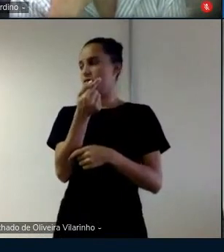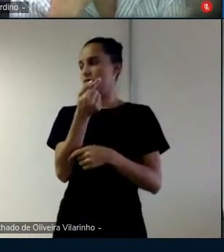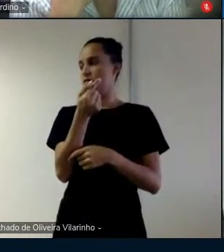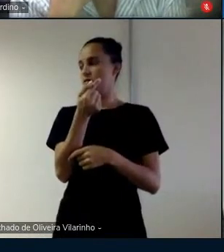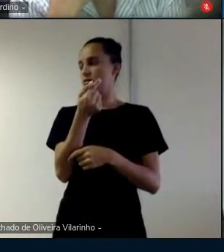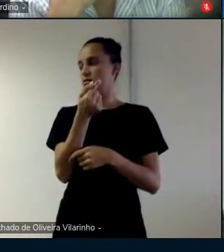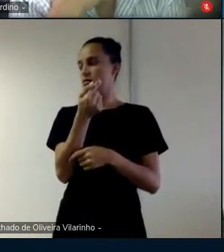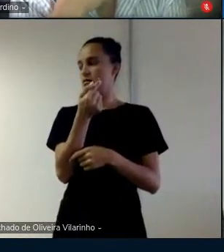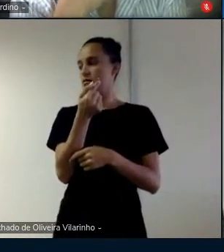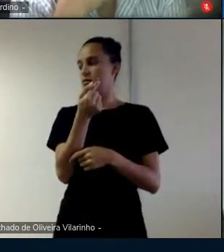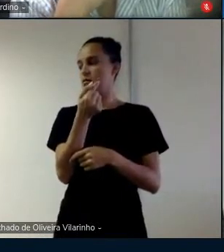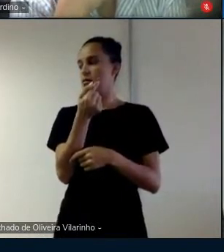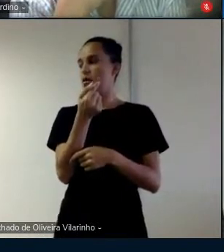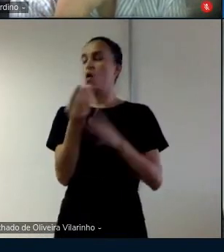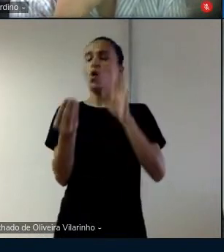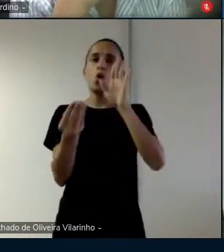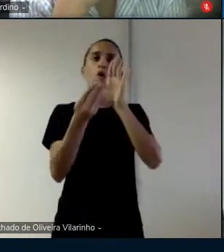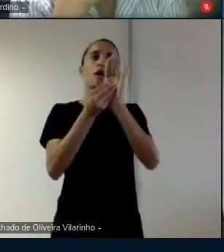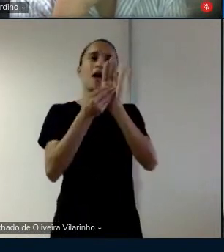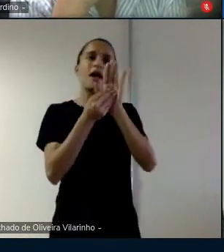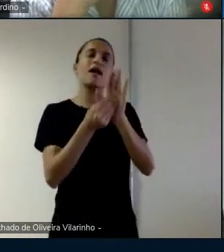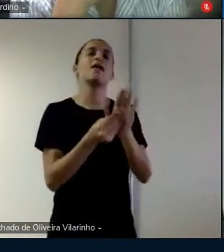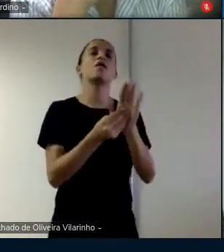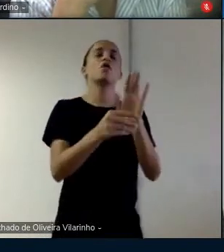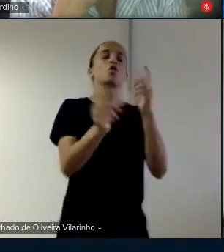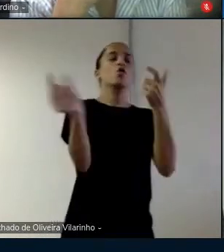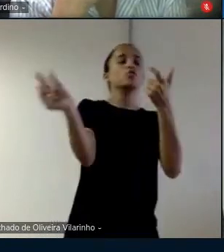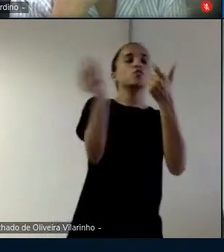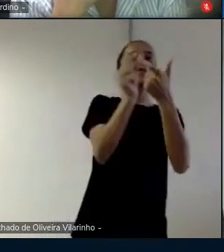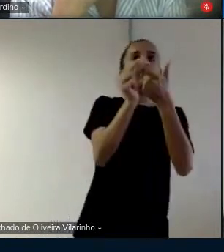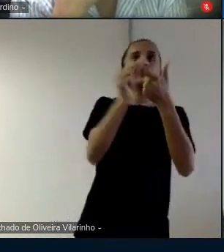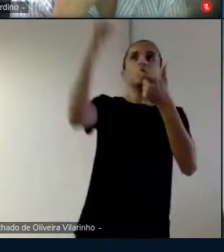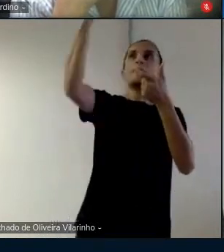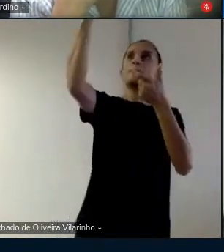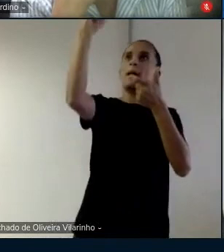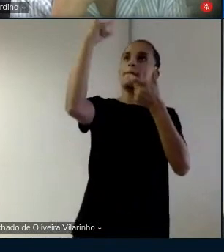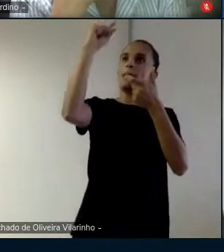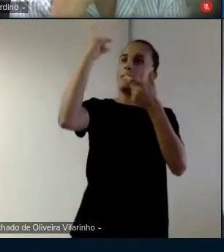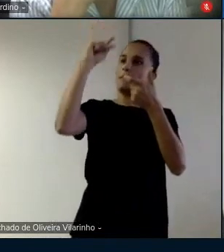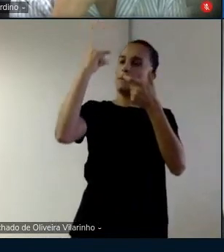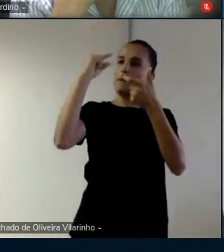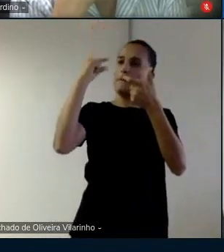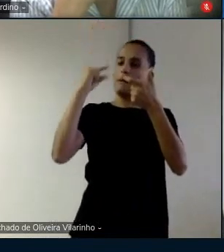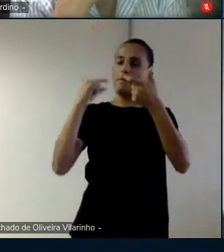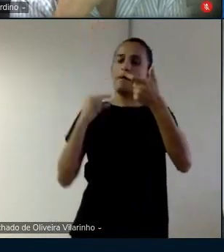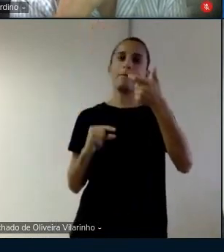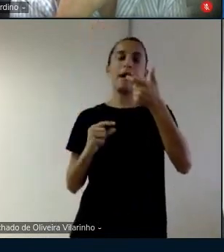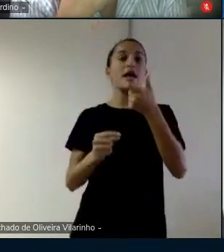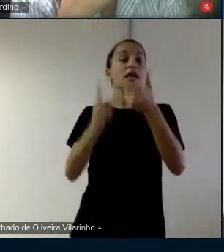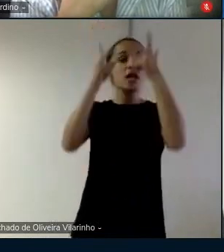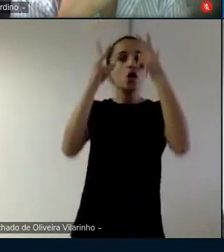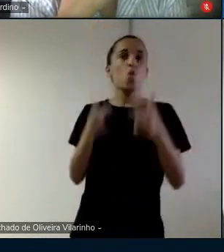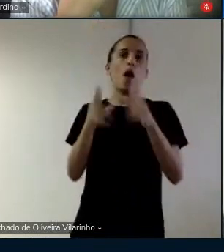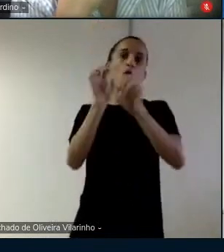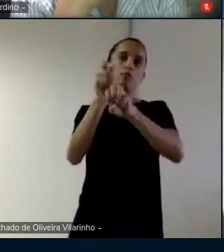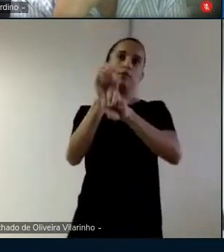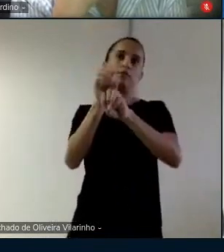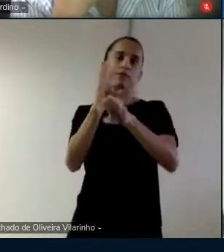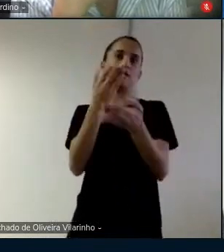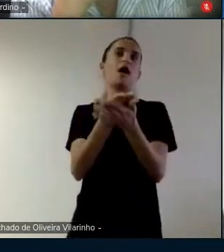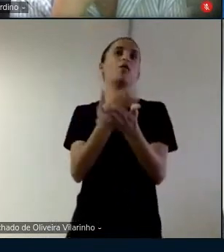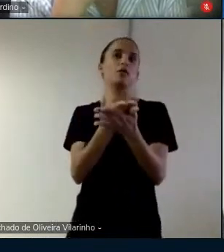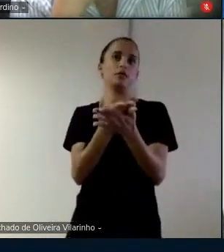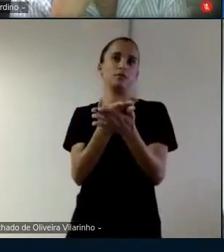dos textos iniciais na mesma ordem da aula porque aqui no cabeçalho você colocou dor heroísta e nas